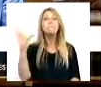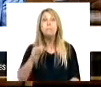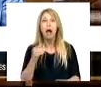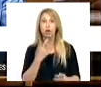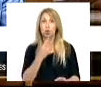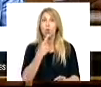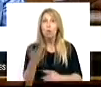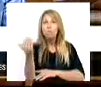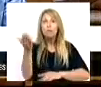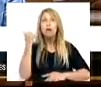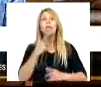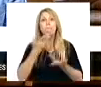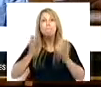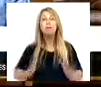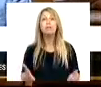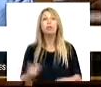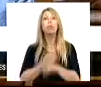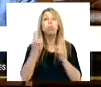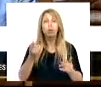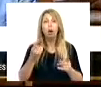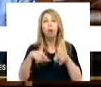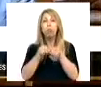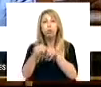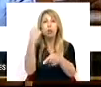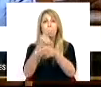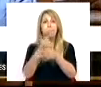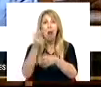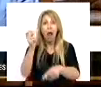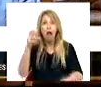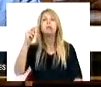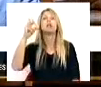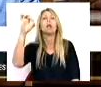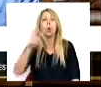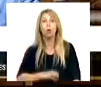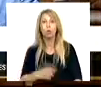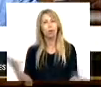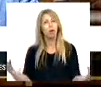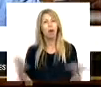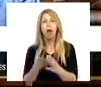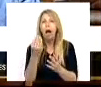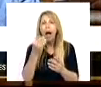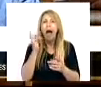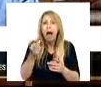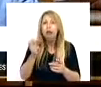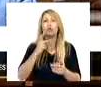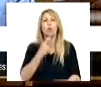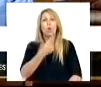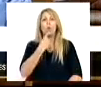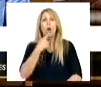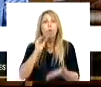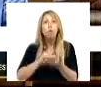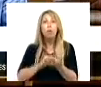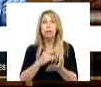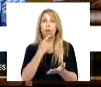porque 38 anos da mesma política é muito ano, é muita pobreza, muita injustiça e muita dívida que